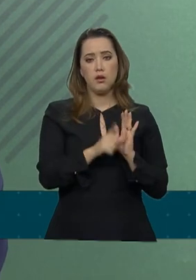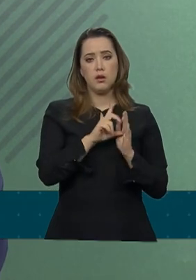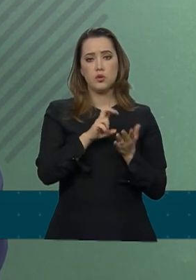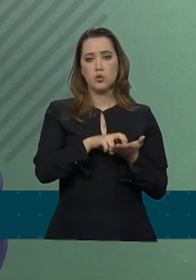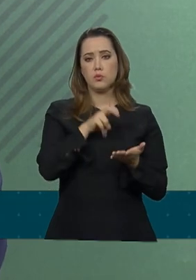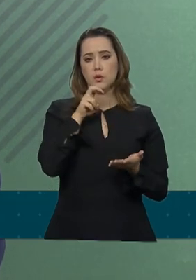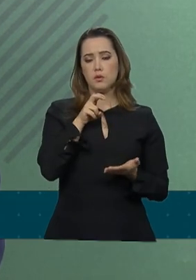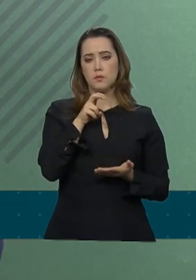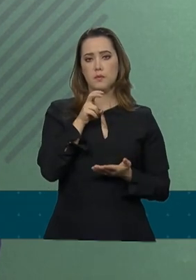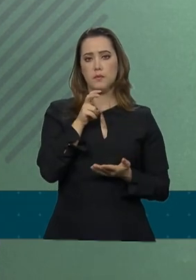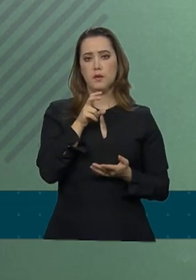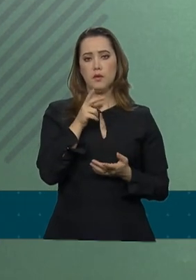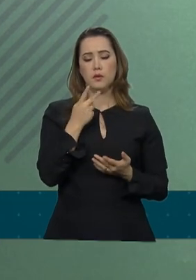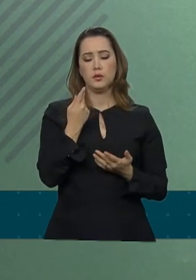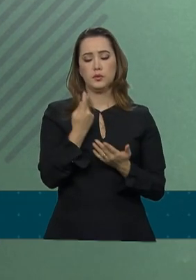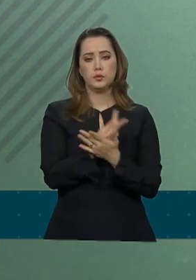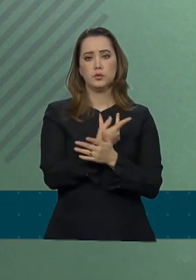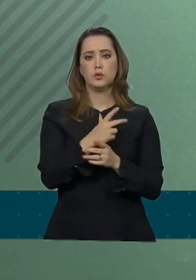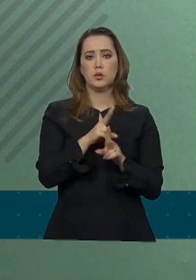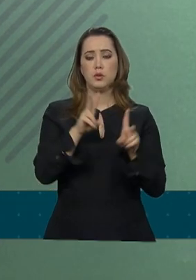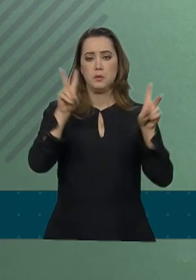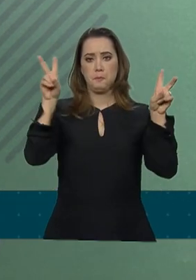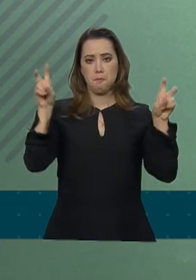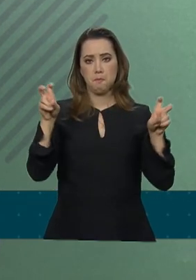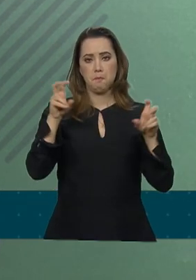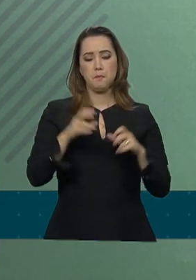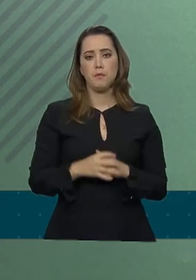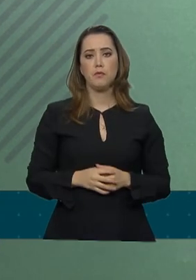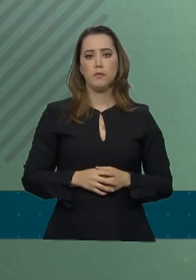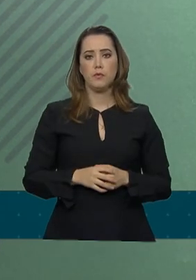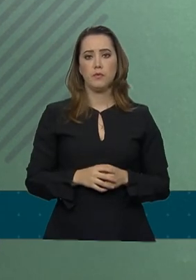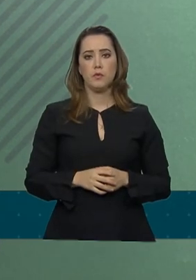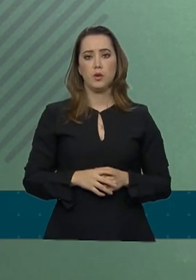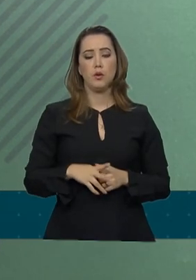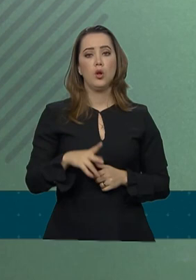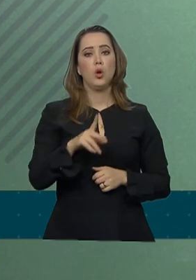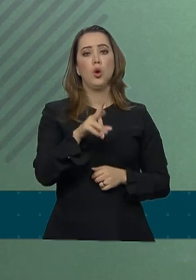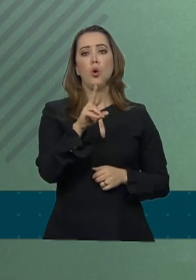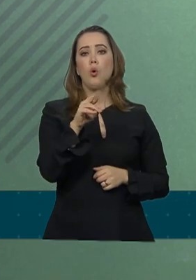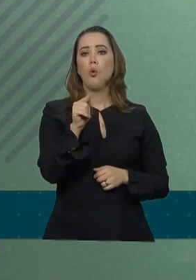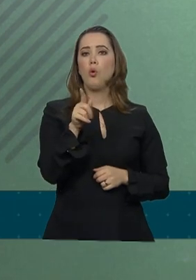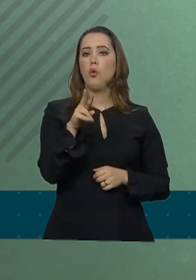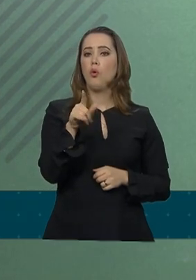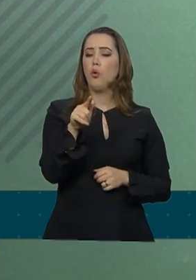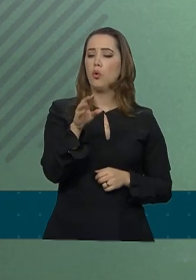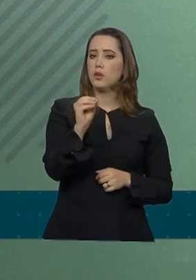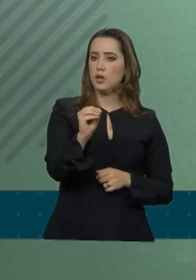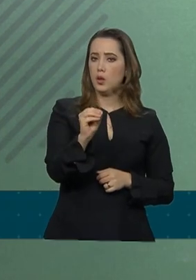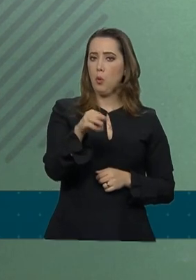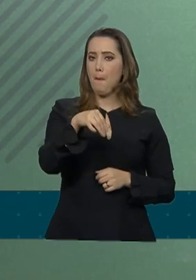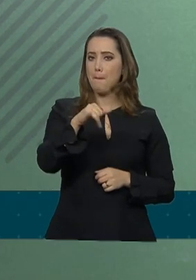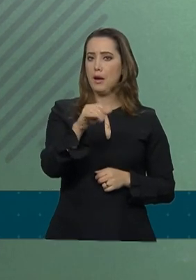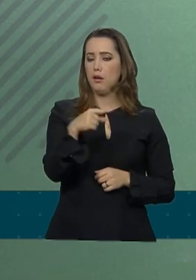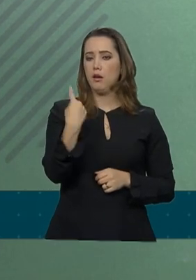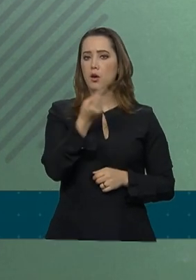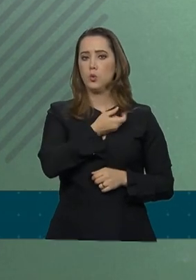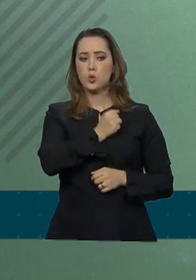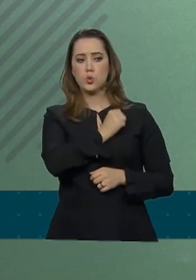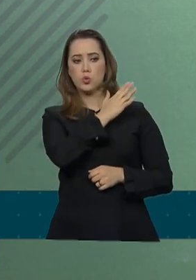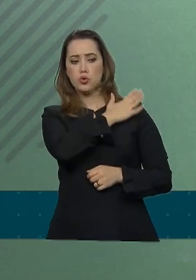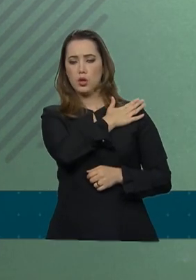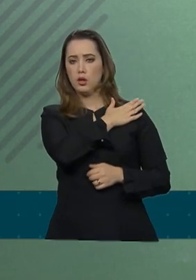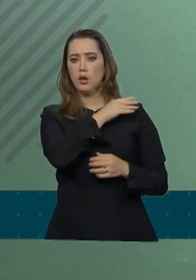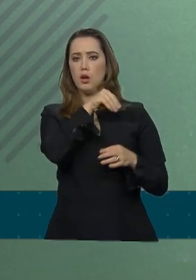pela manhã ele realizou. Abro aspas. O Rodrigo Maia é o nosso general dentro da